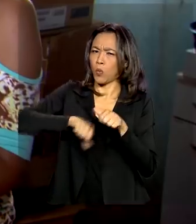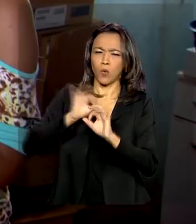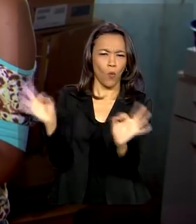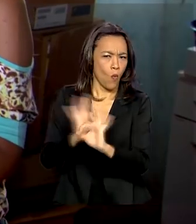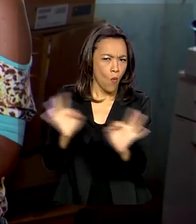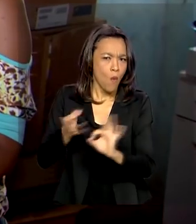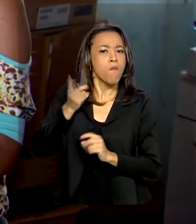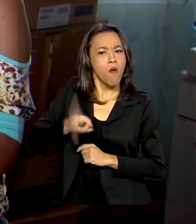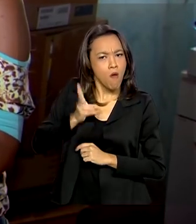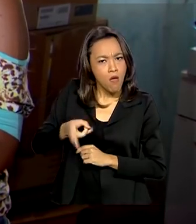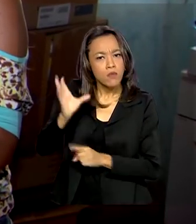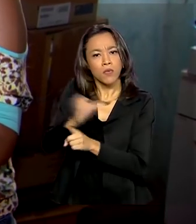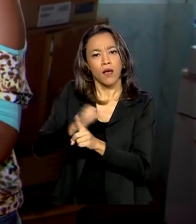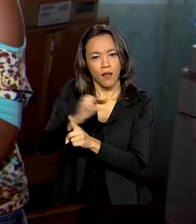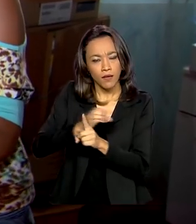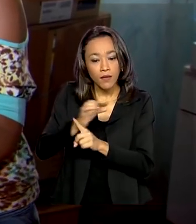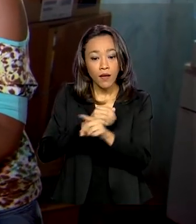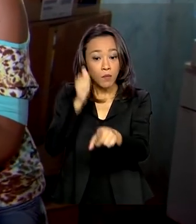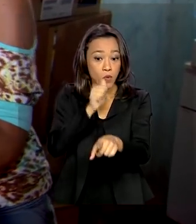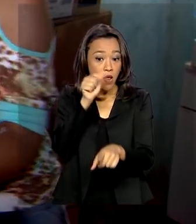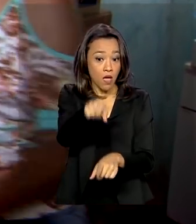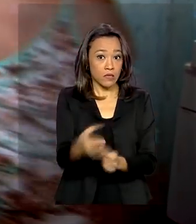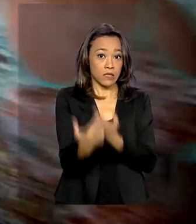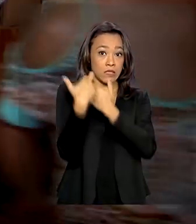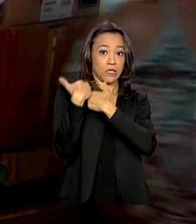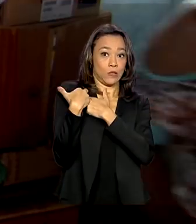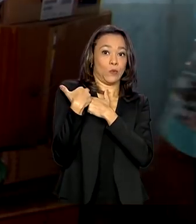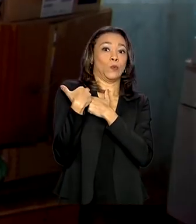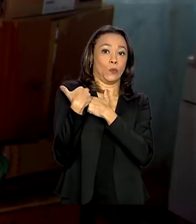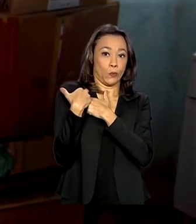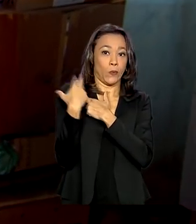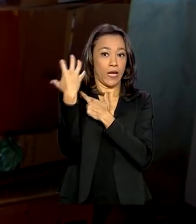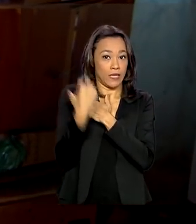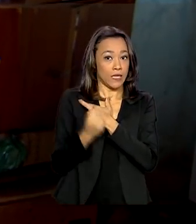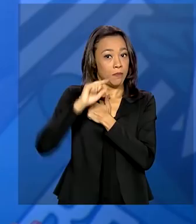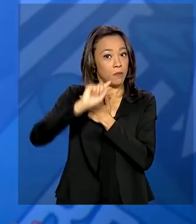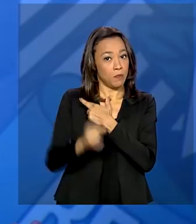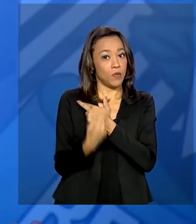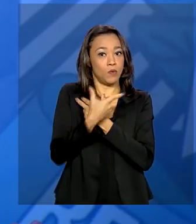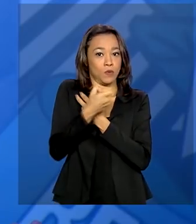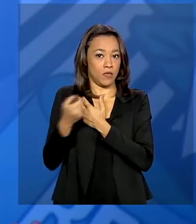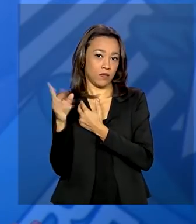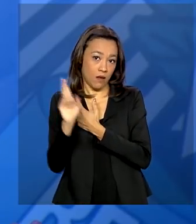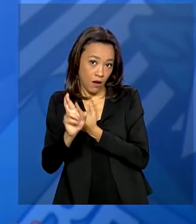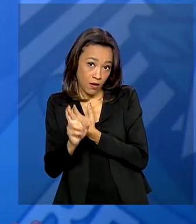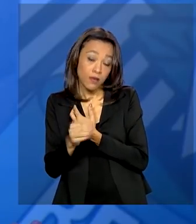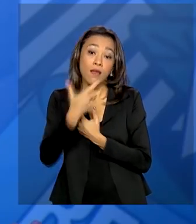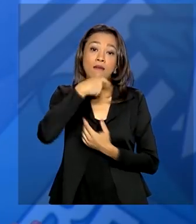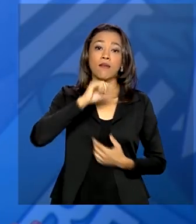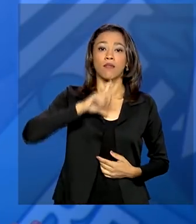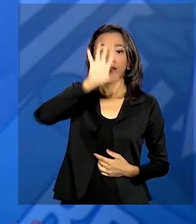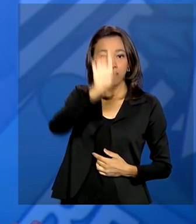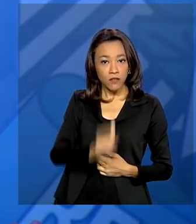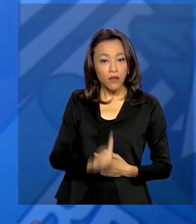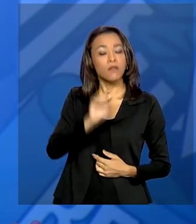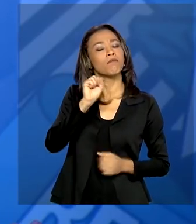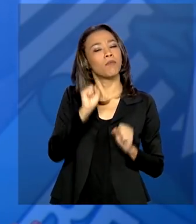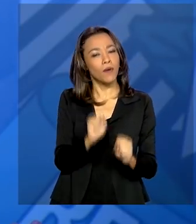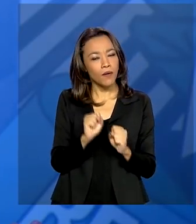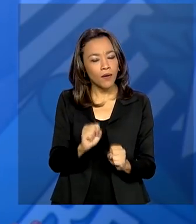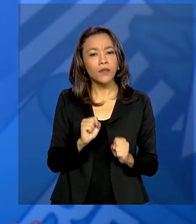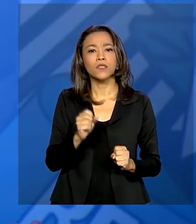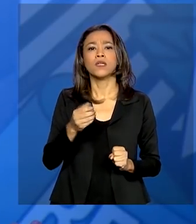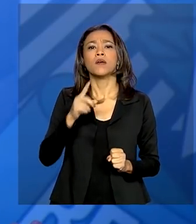mesmo. Mulheres responsáveis pelo sustento da casa recebem 1.200 reais. Quem tem direito ao benefício pode solicitar